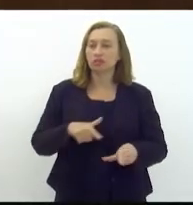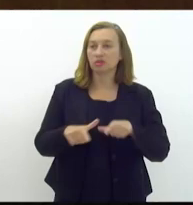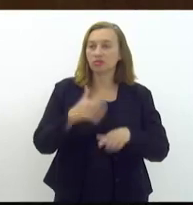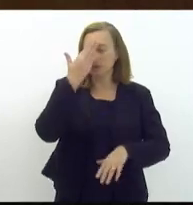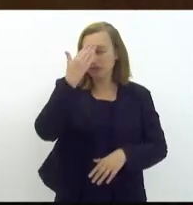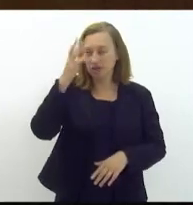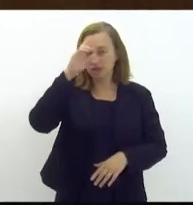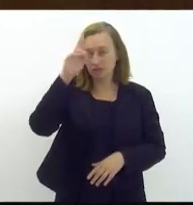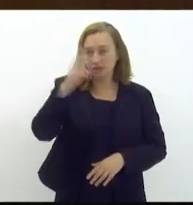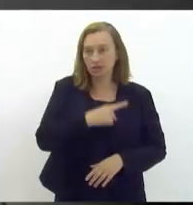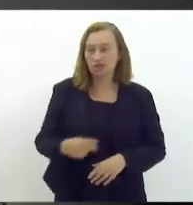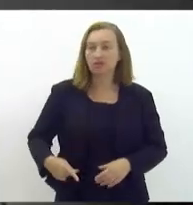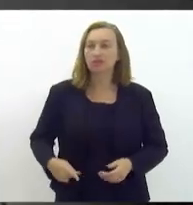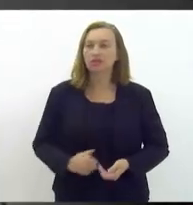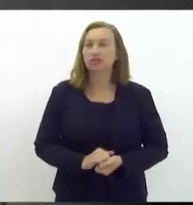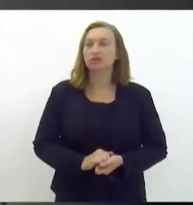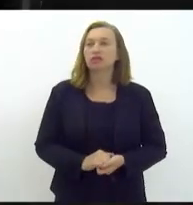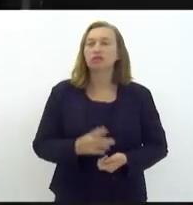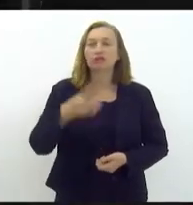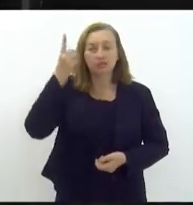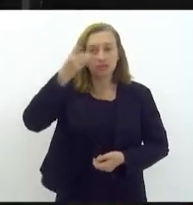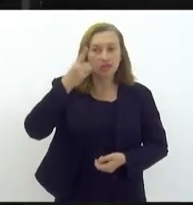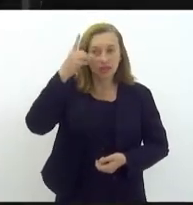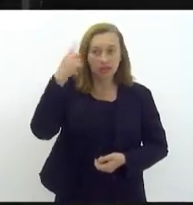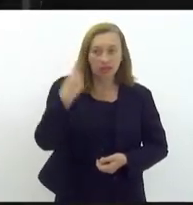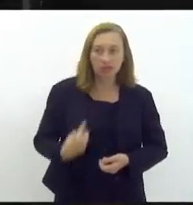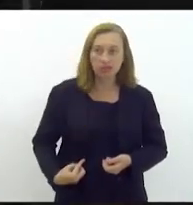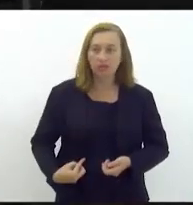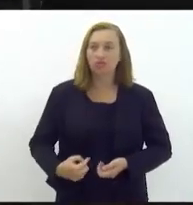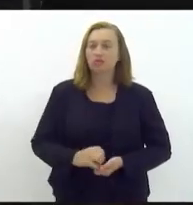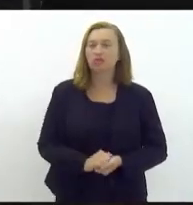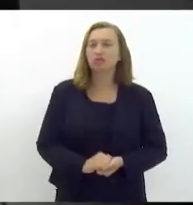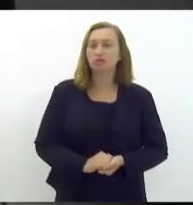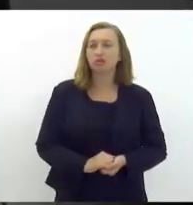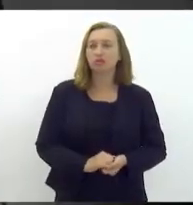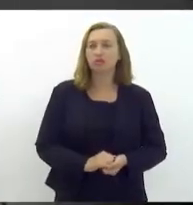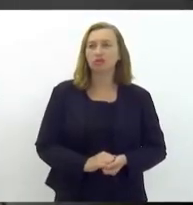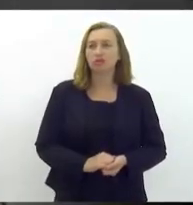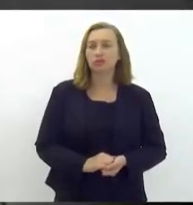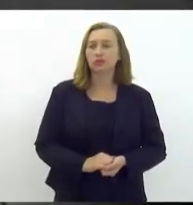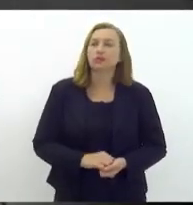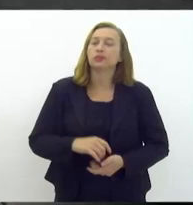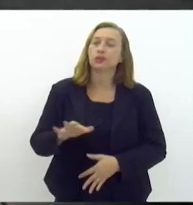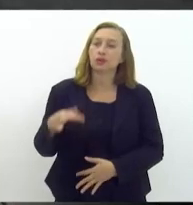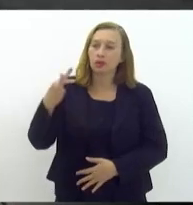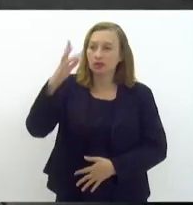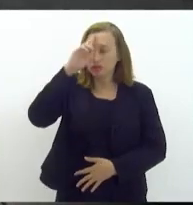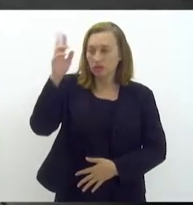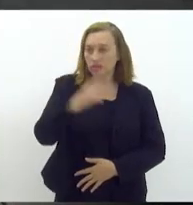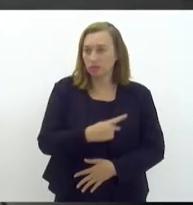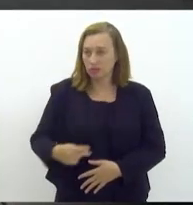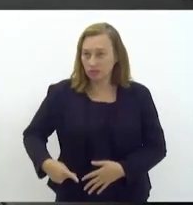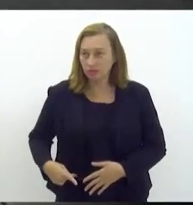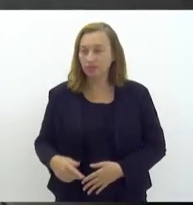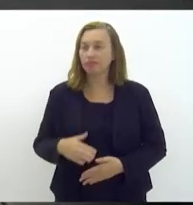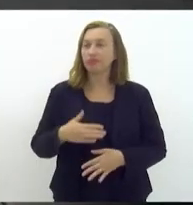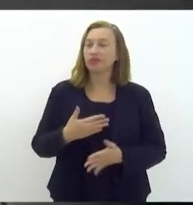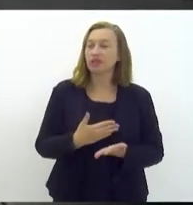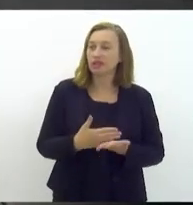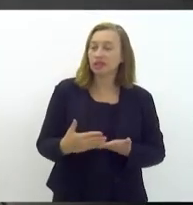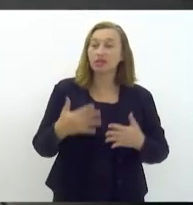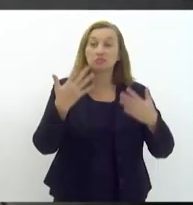presidenta. Deputada Dani Balbi. Muito brevemente, presidenta queria começar